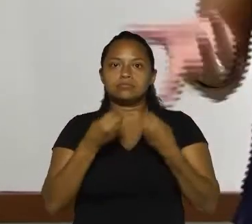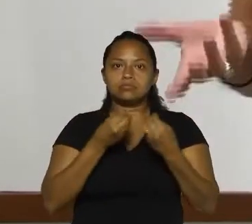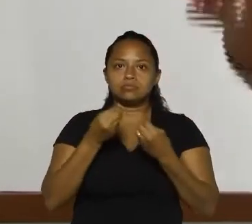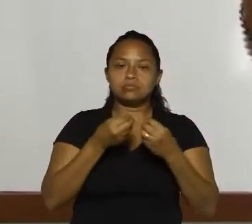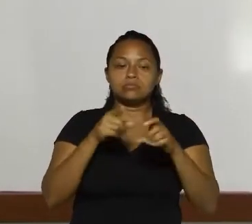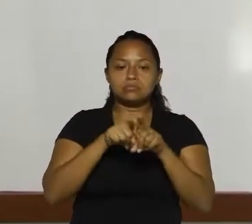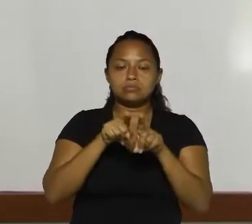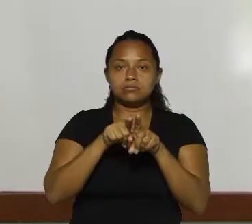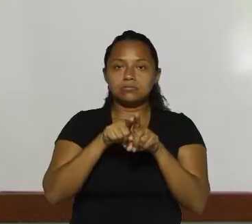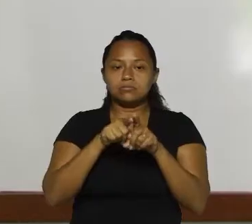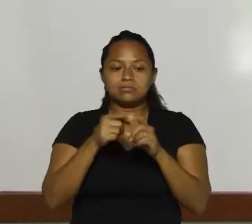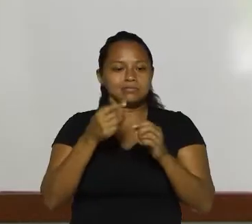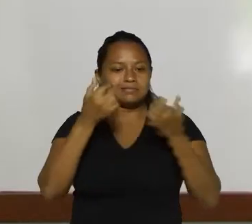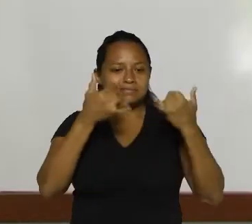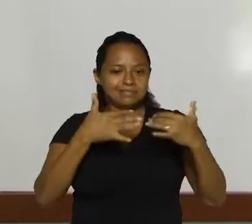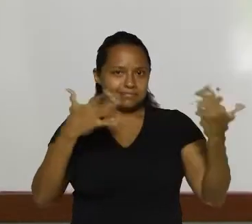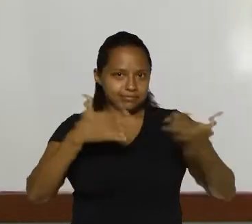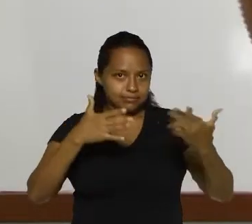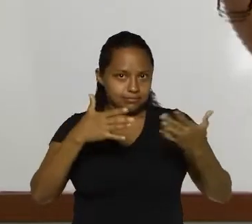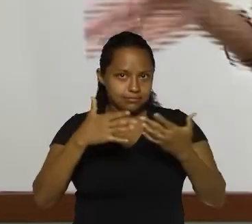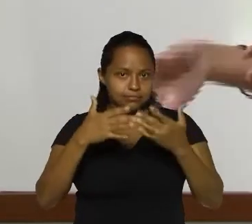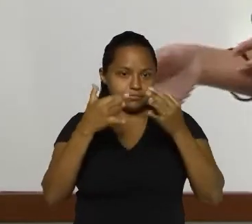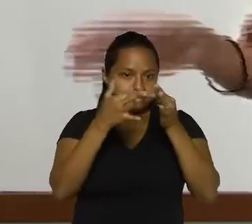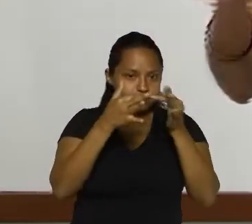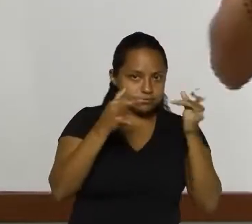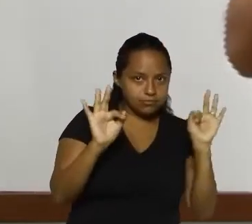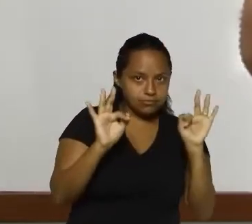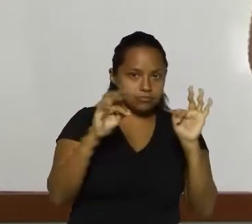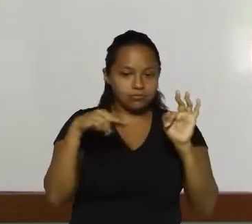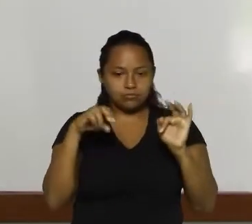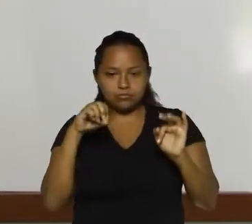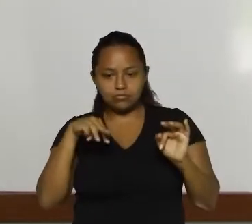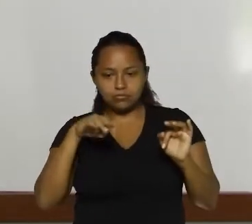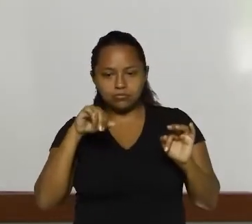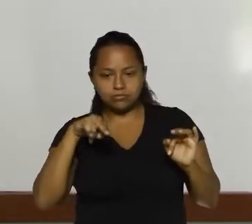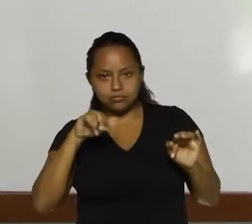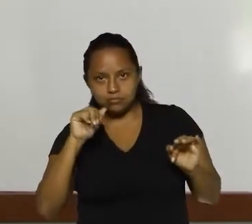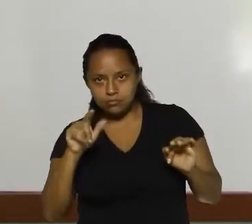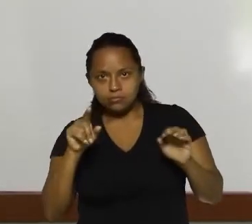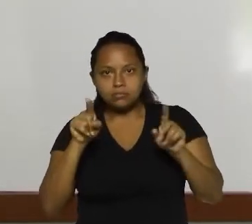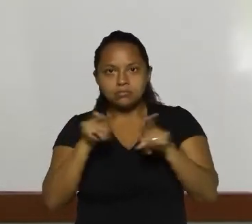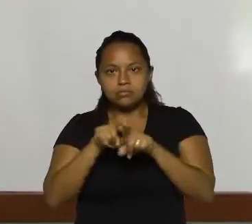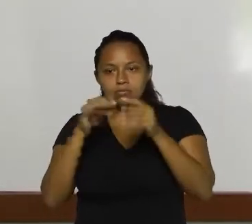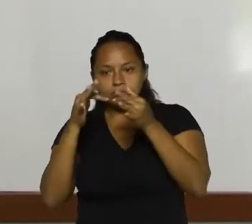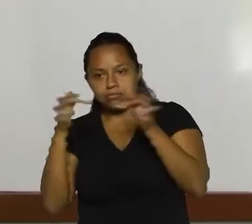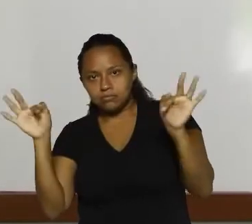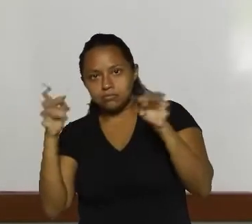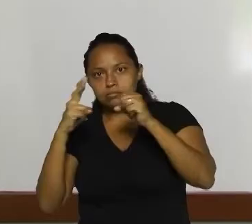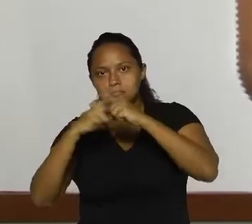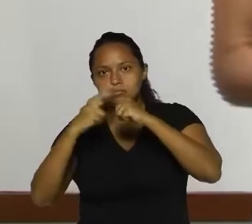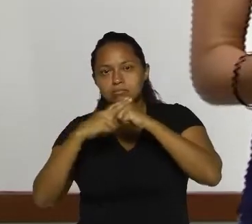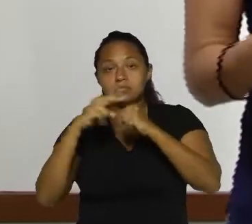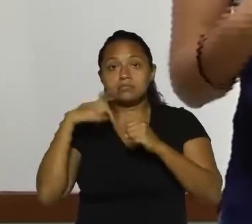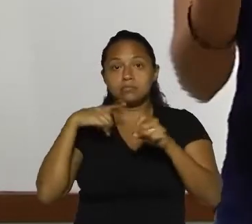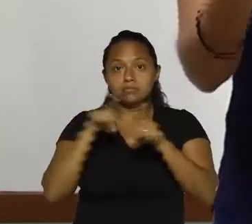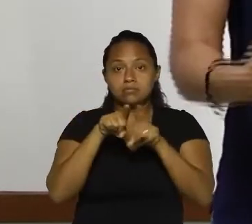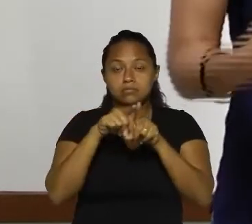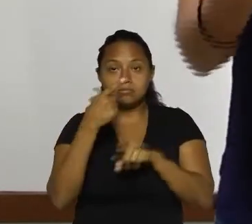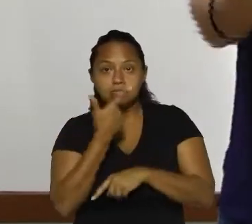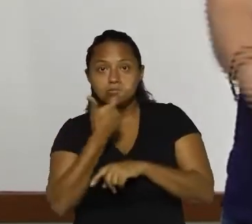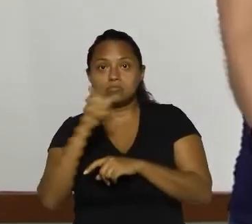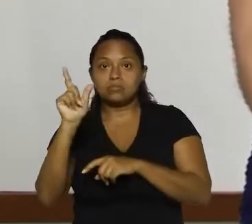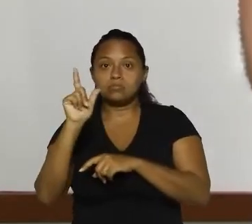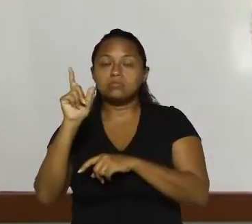classificação que nós acabamos de ver entre frase nominal e frase verbal, há uma outra classificação de acordo com a